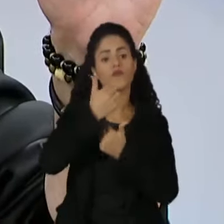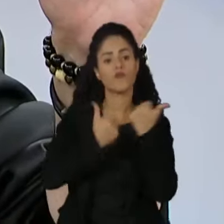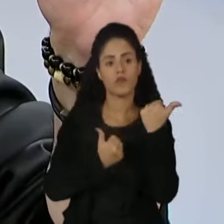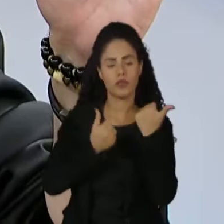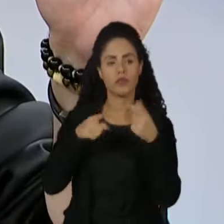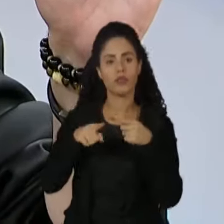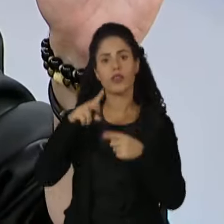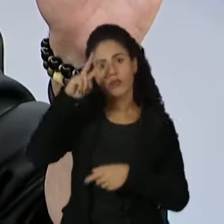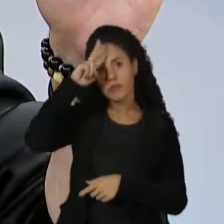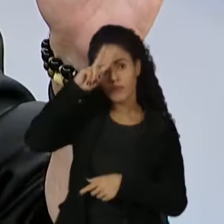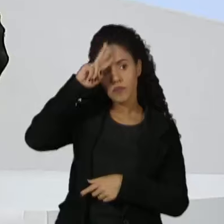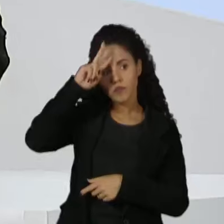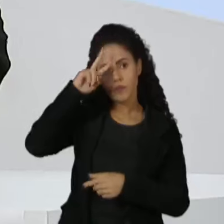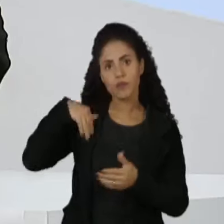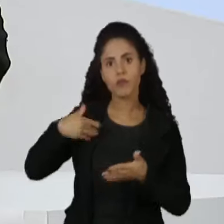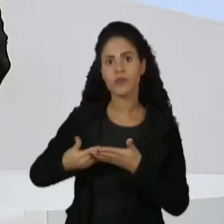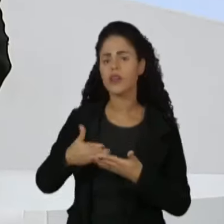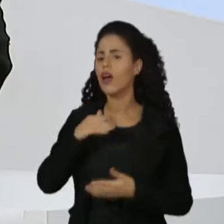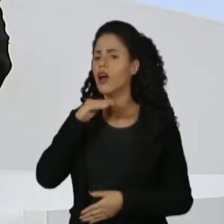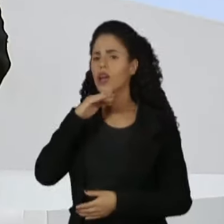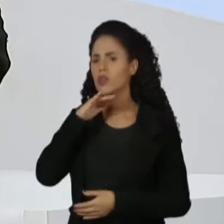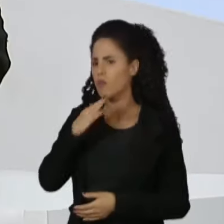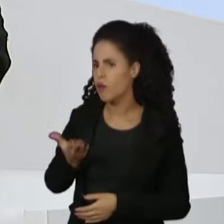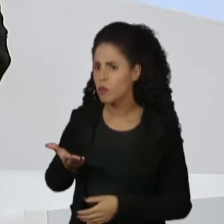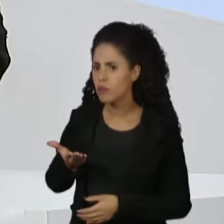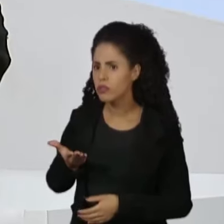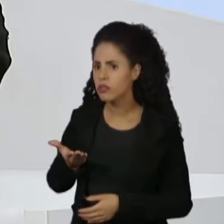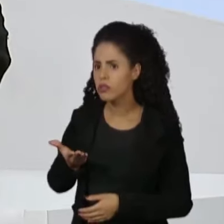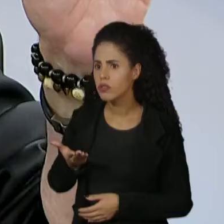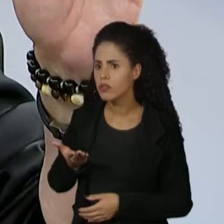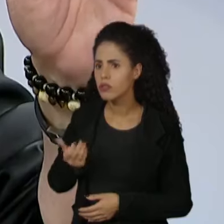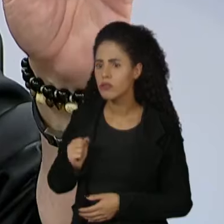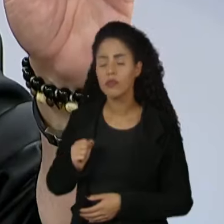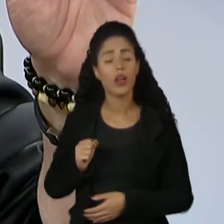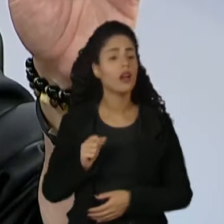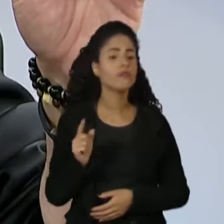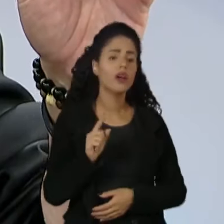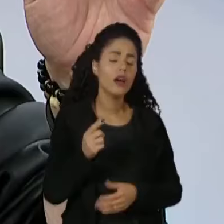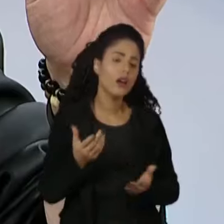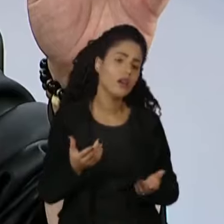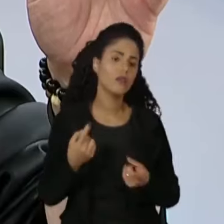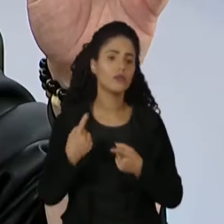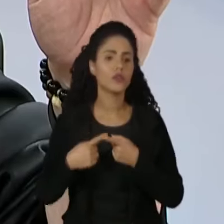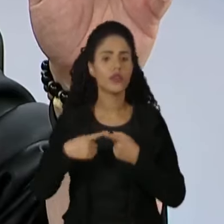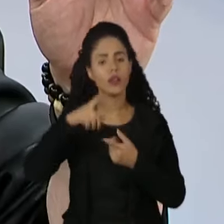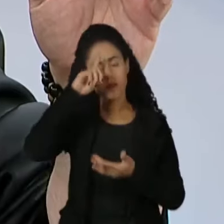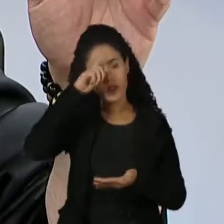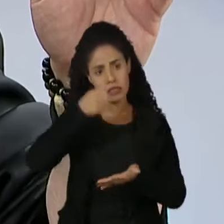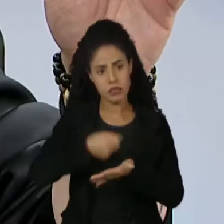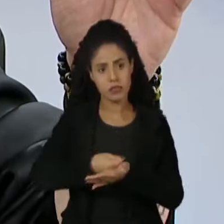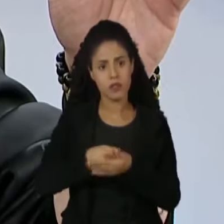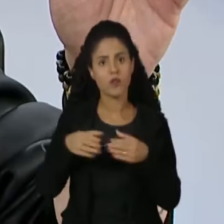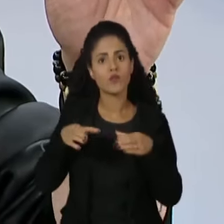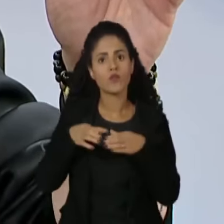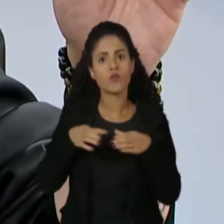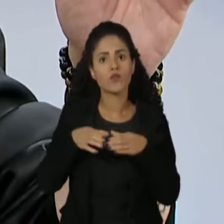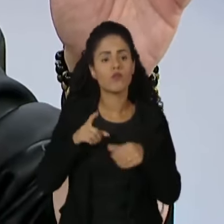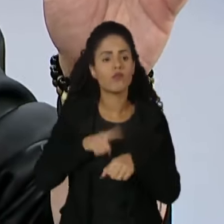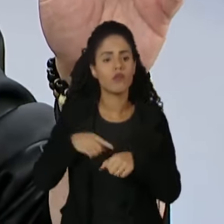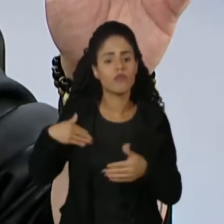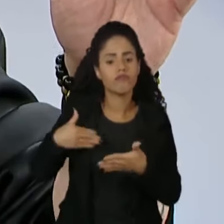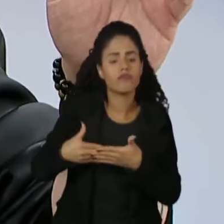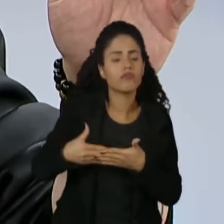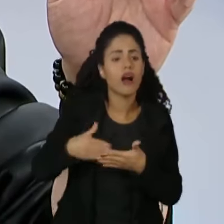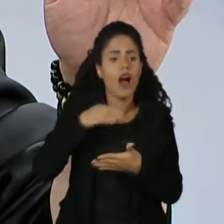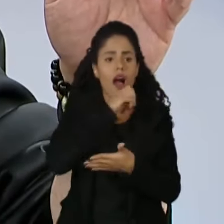historicamente escolhido... Isso não é muito ruim para a campanha? Não, não, isso foi uma decisão que foi tomada há poucos